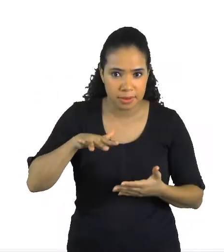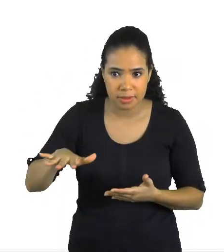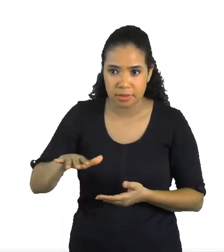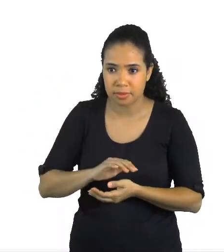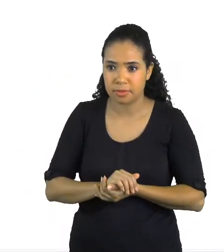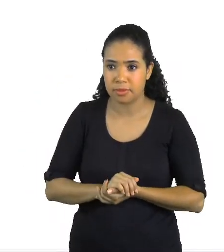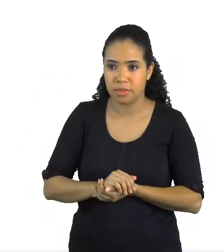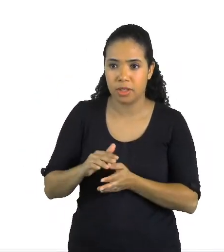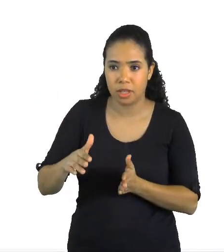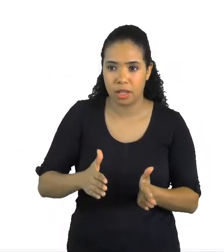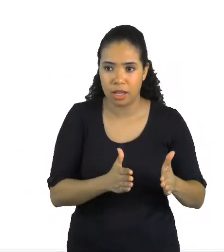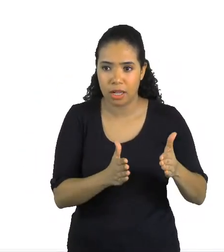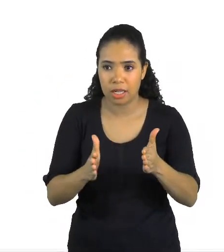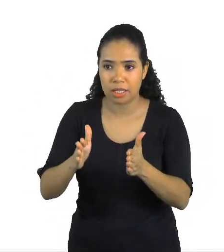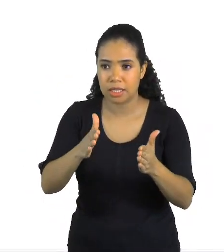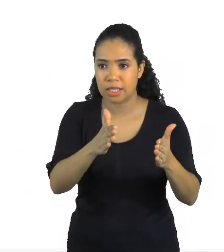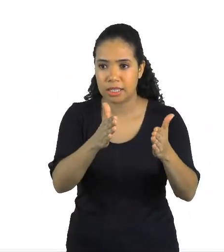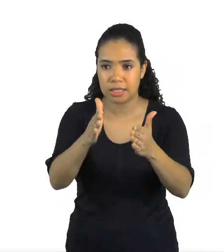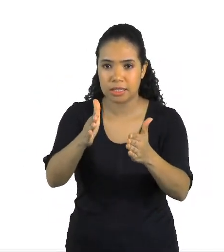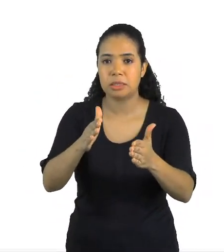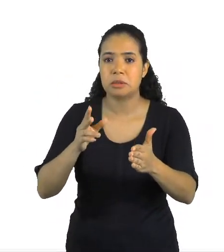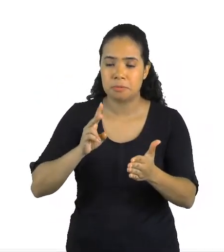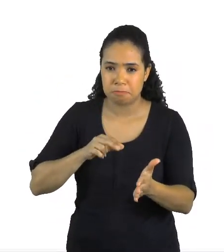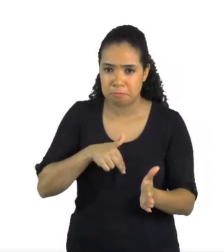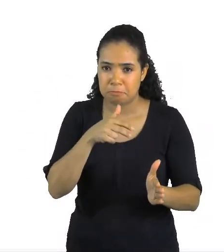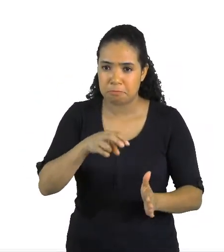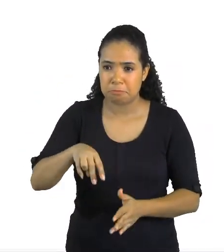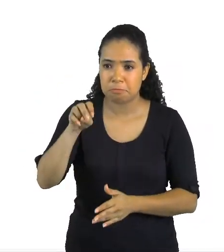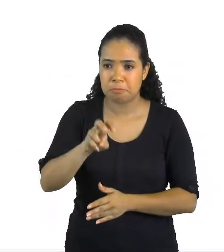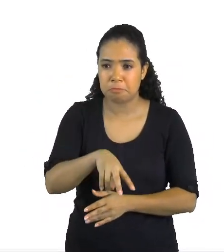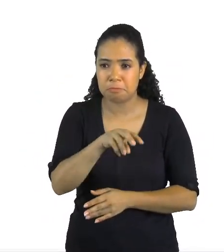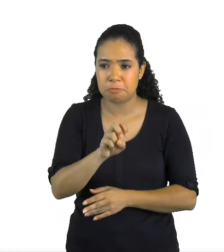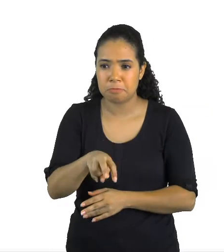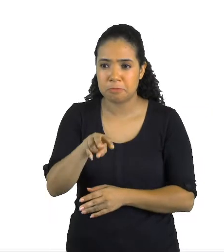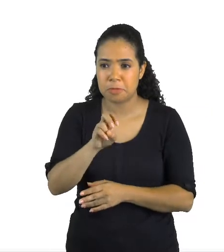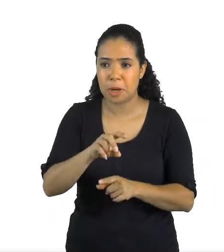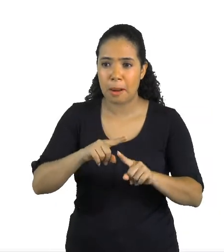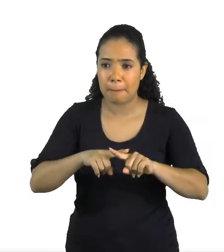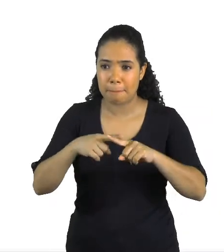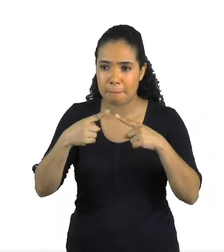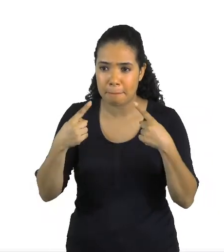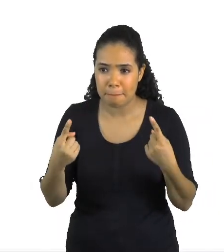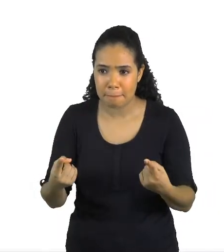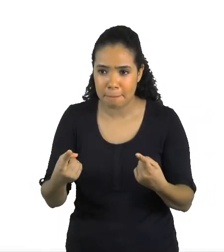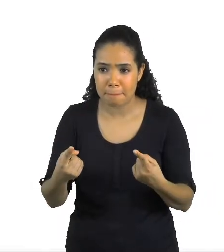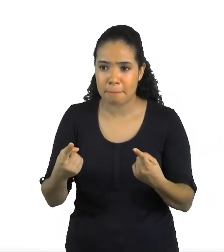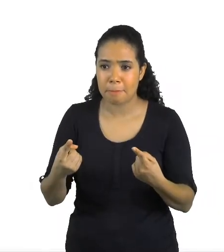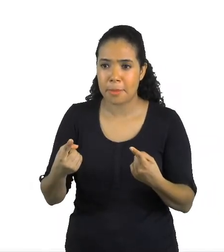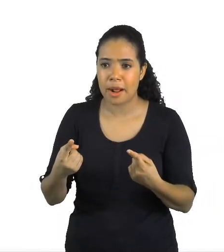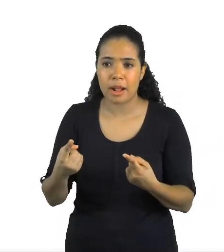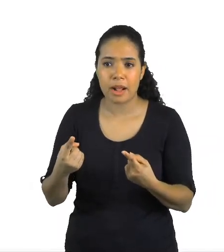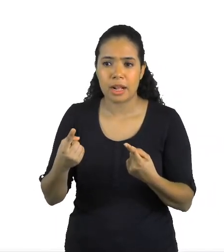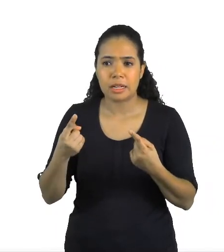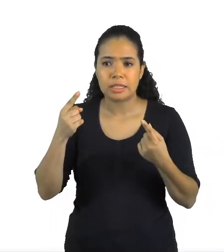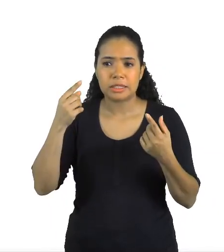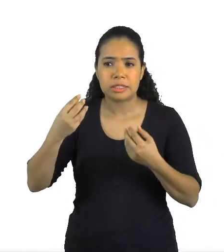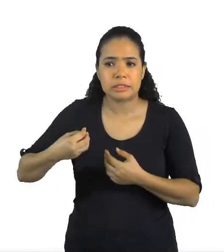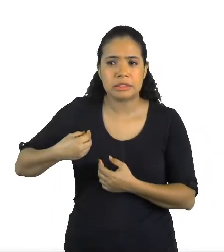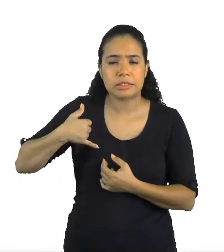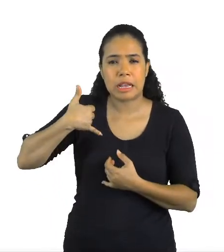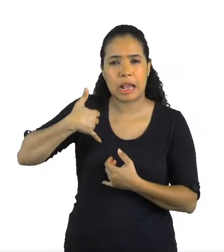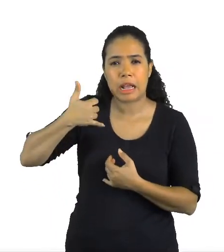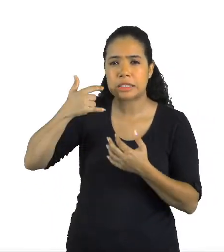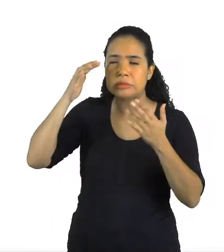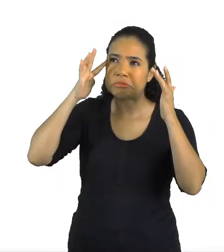Estrada fora após seguir, mas aí, embora idade sem seu aparente, não vos iluda